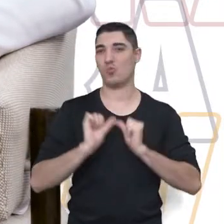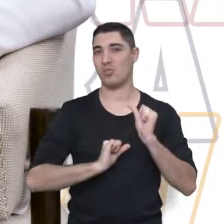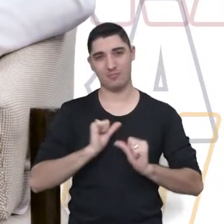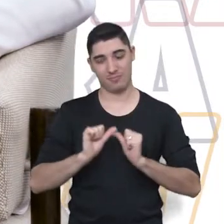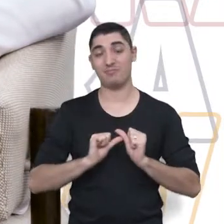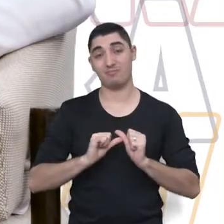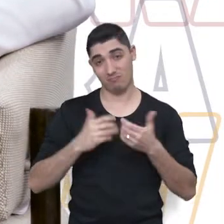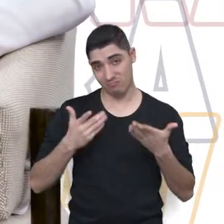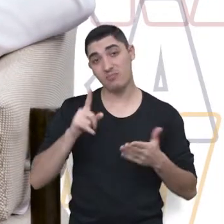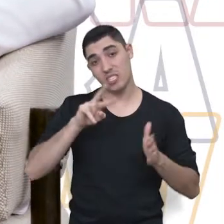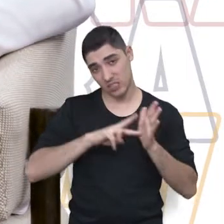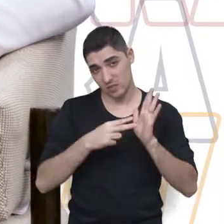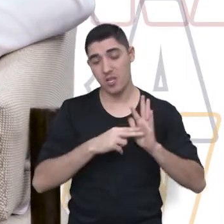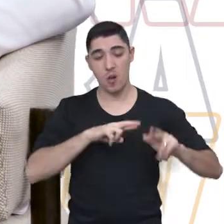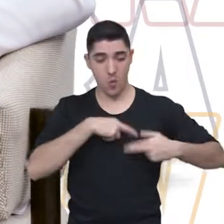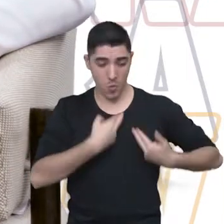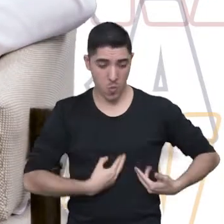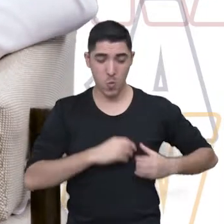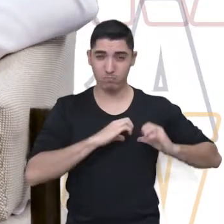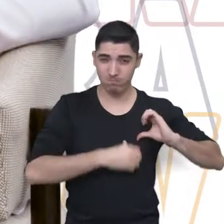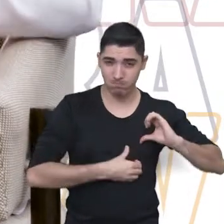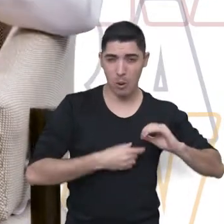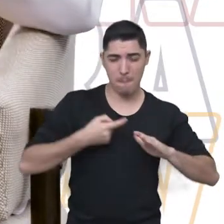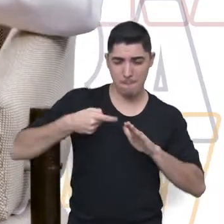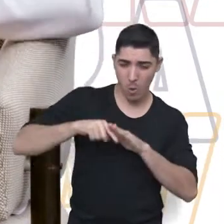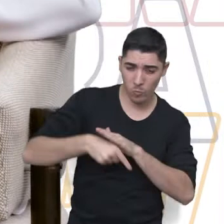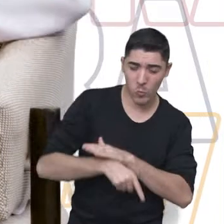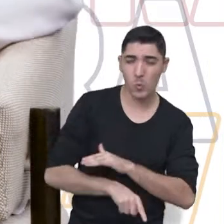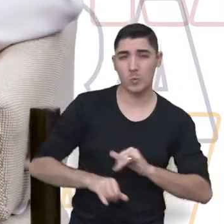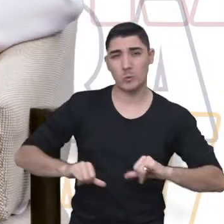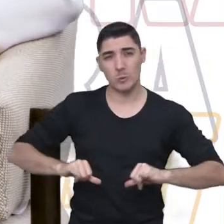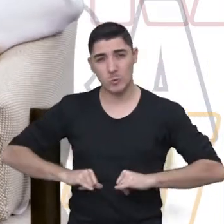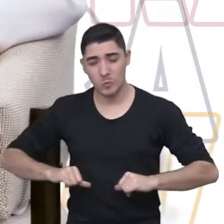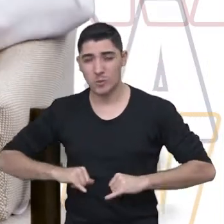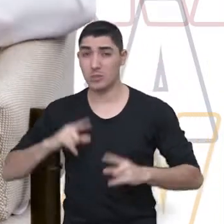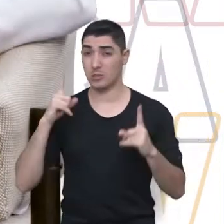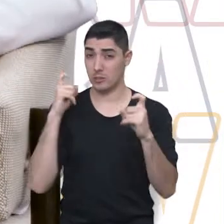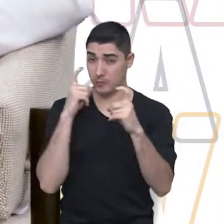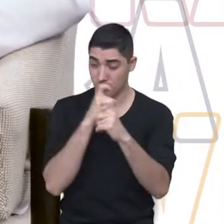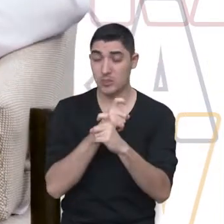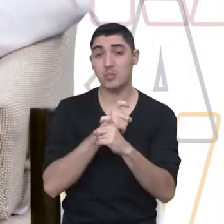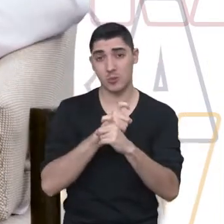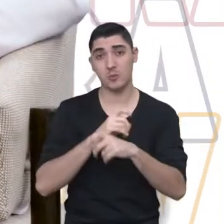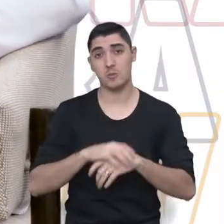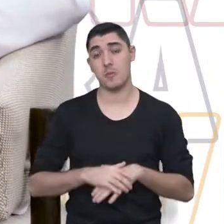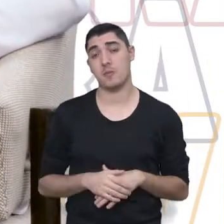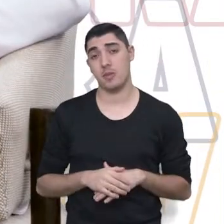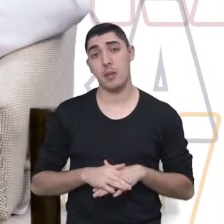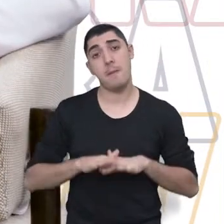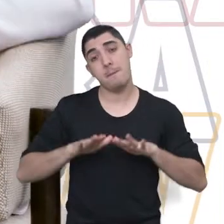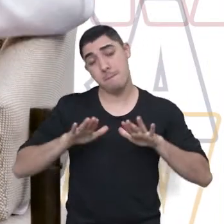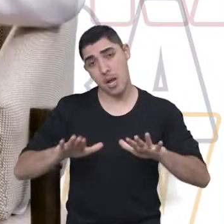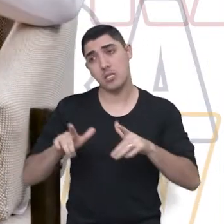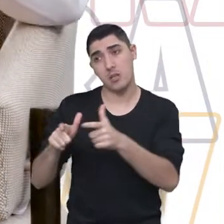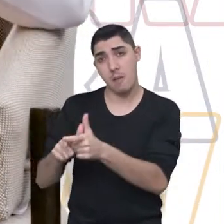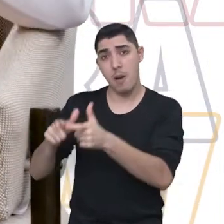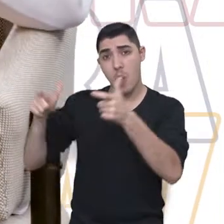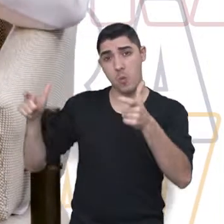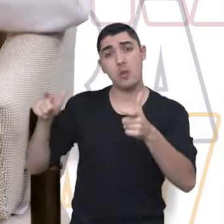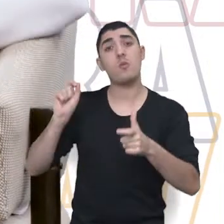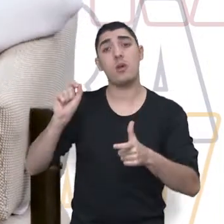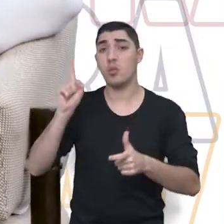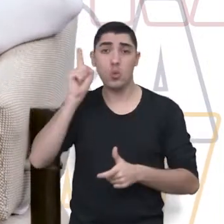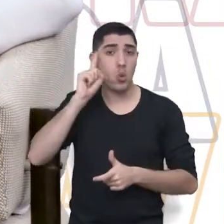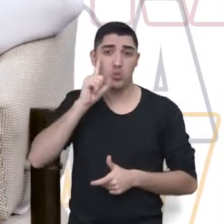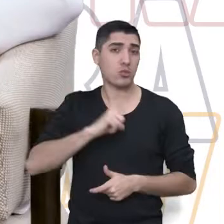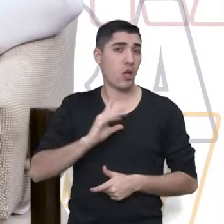Então, aí sim é um luto mais doloroso, mais difícil de lidar. Mas, no geral, a gente